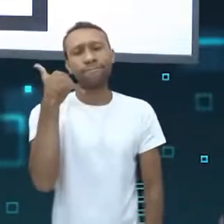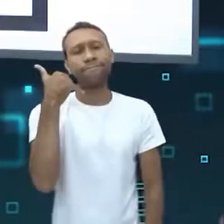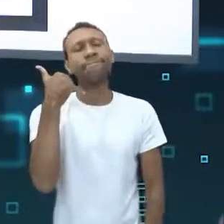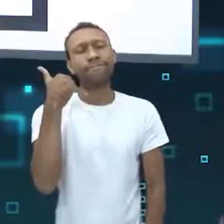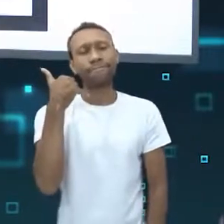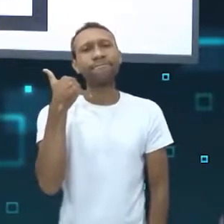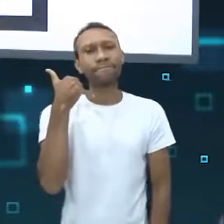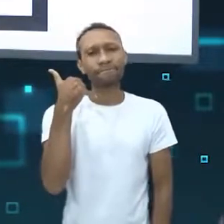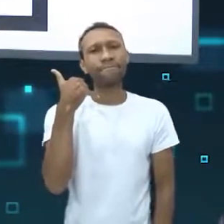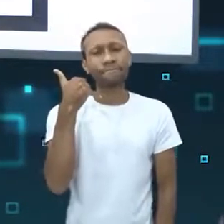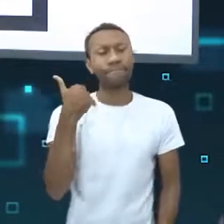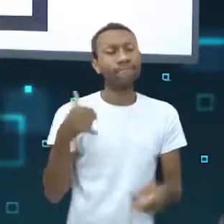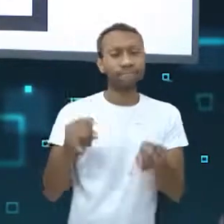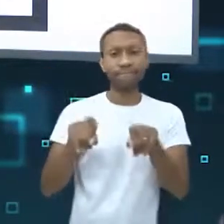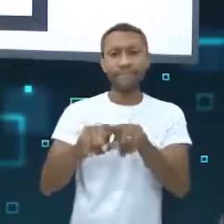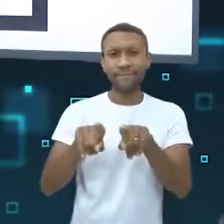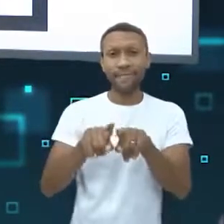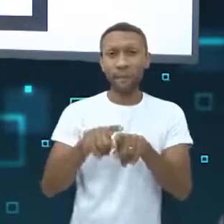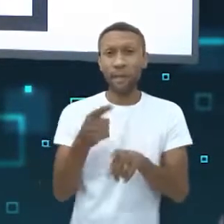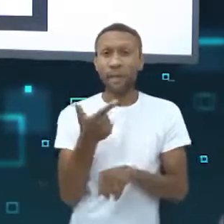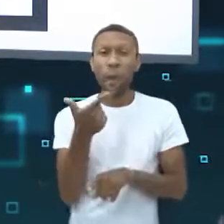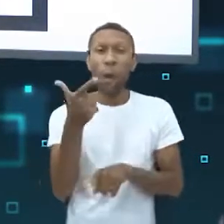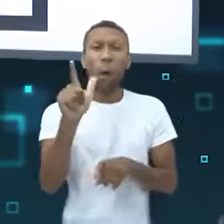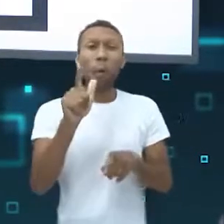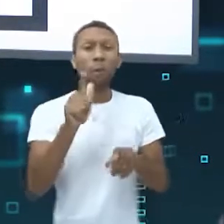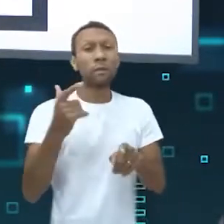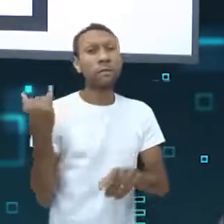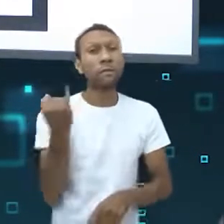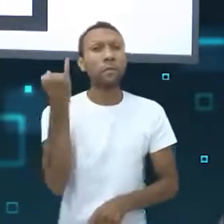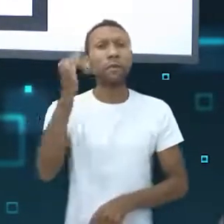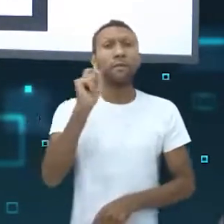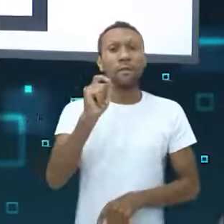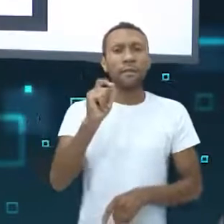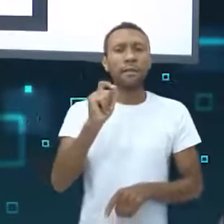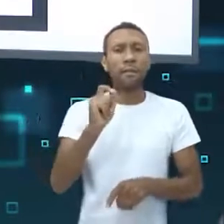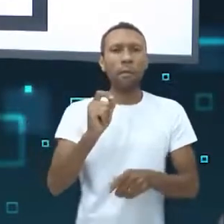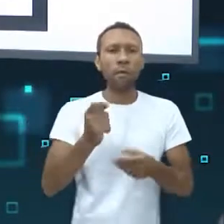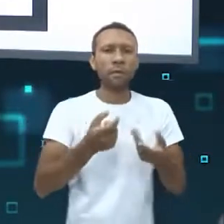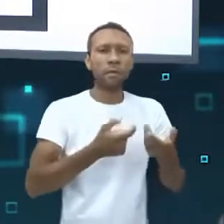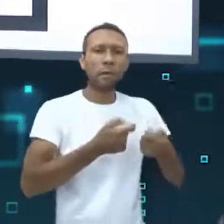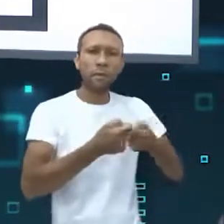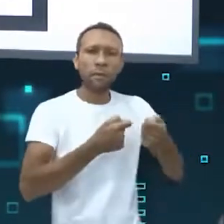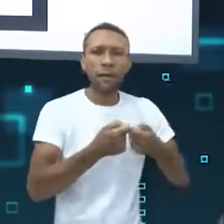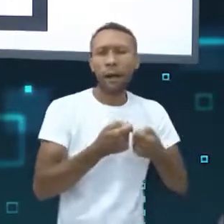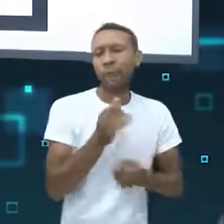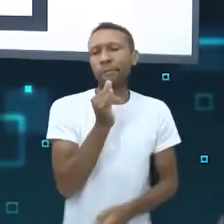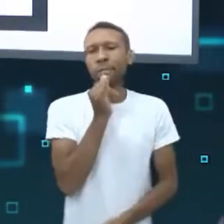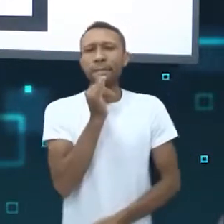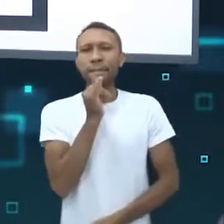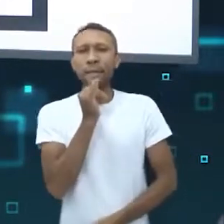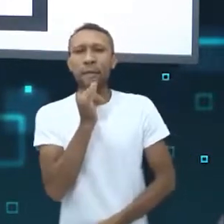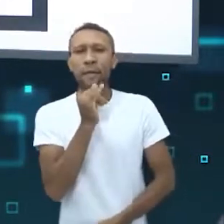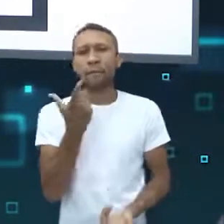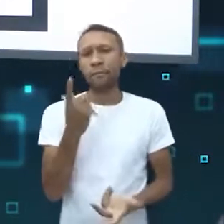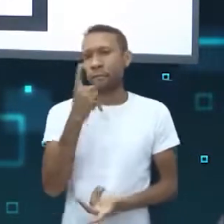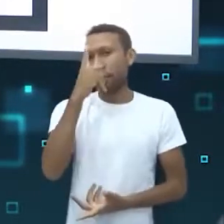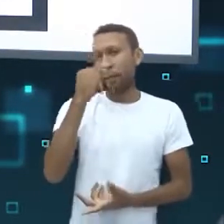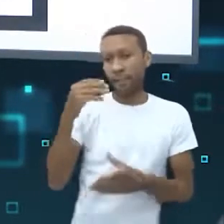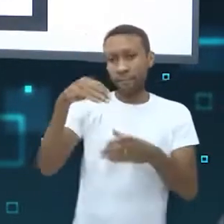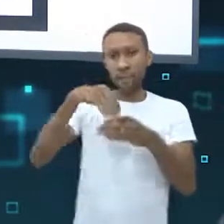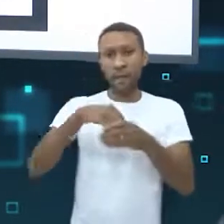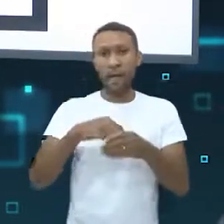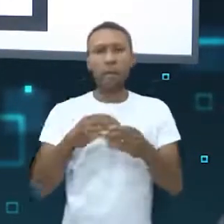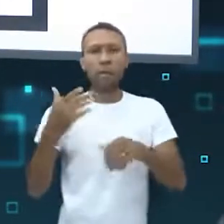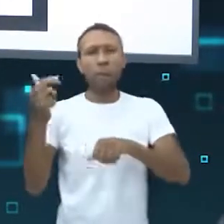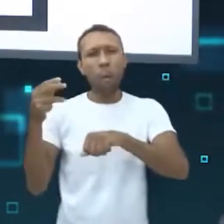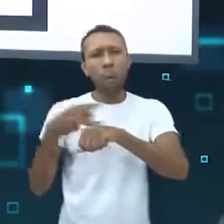telefone. Além disso, existem outras coisas importantes que você pode configurar, como por exemplo o status do WhatsApp.